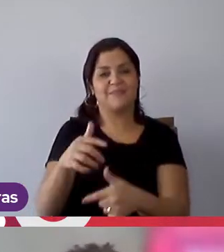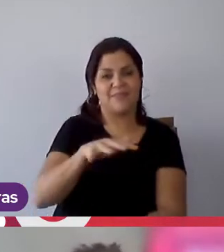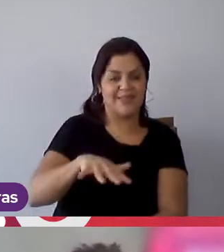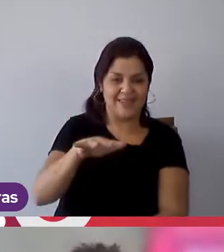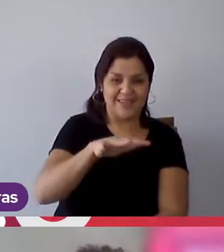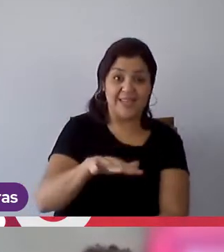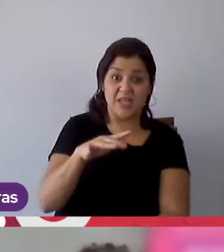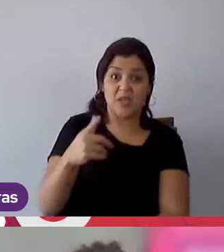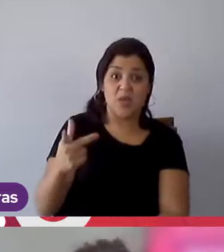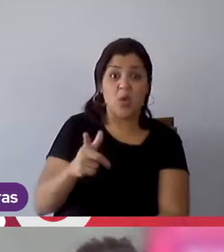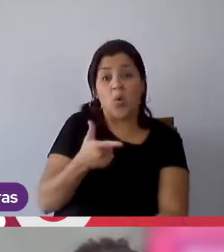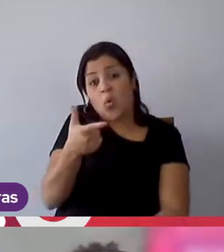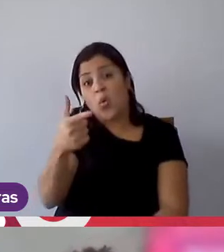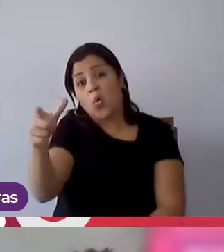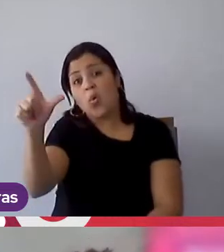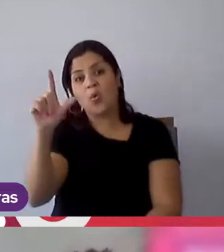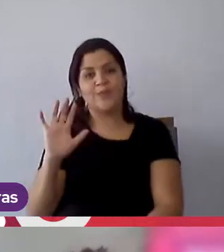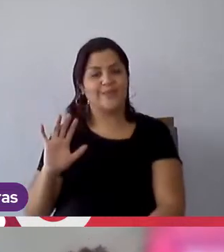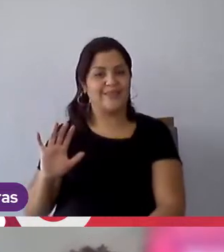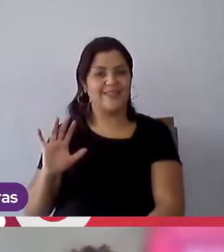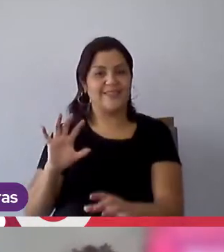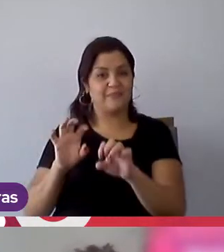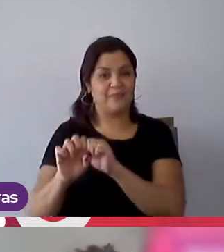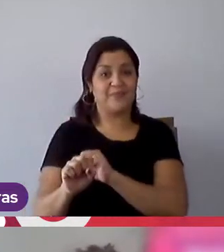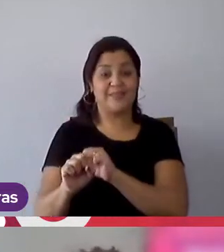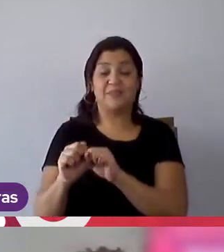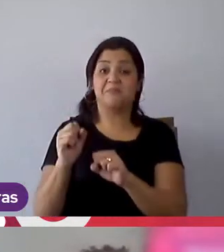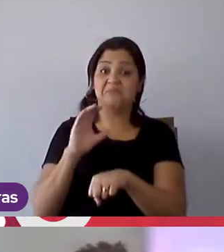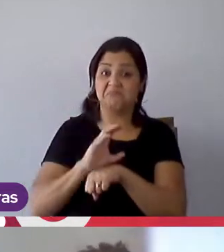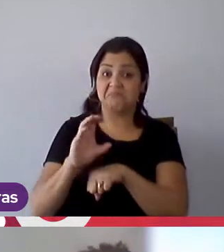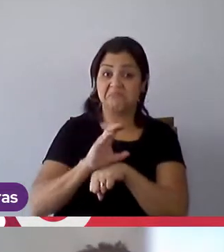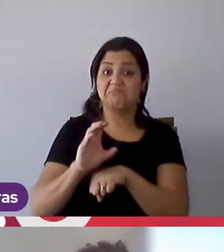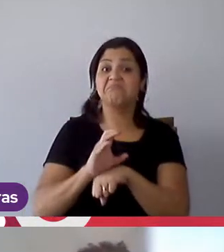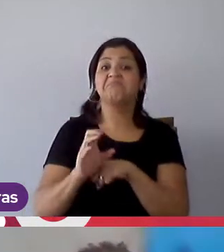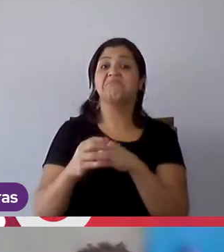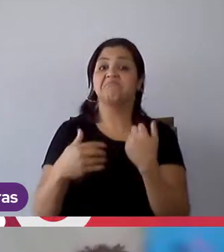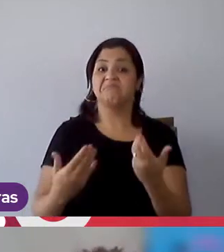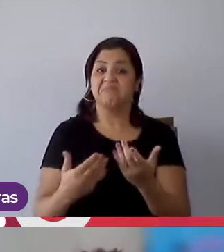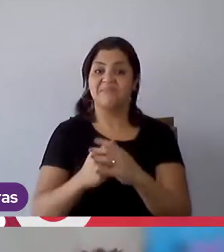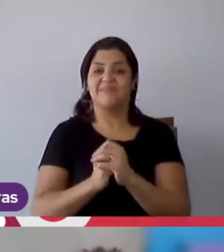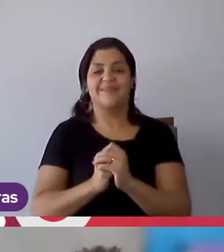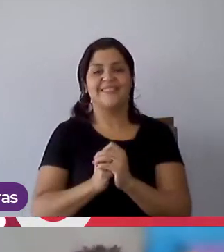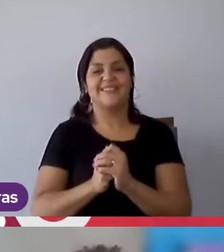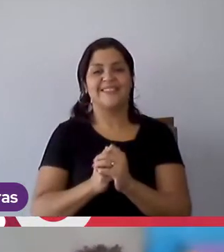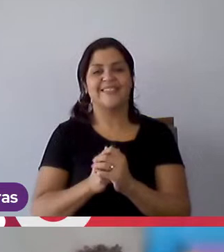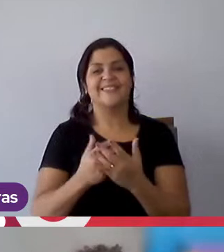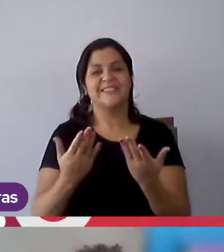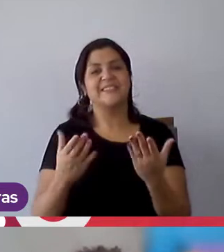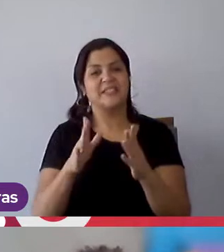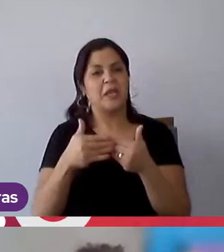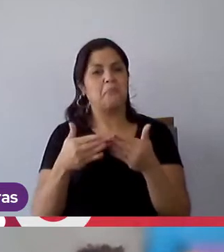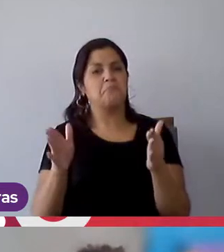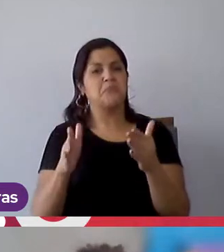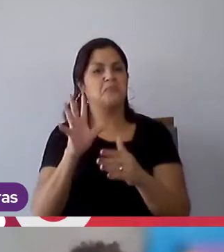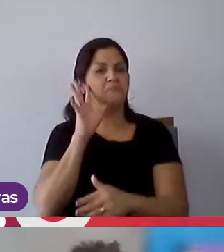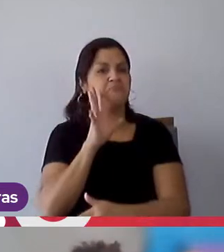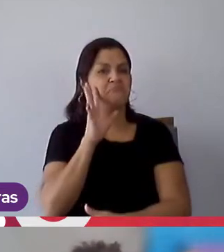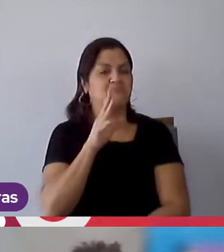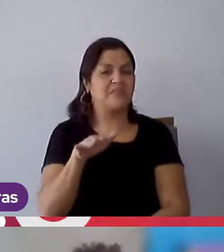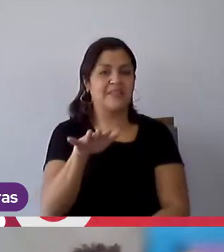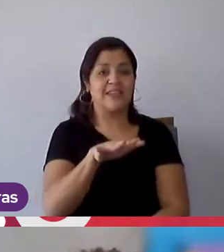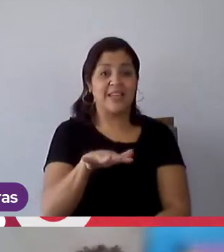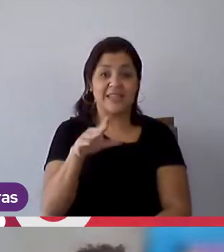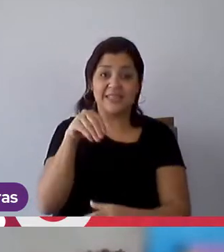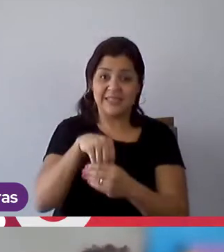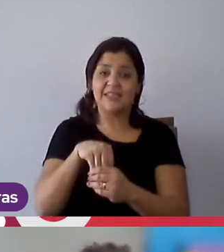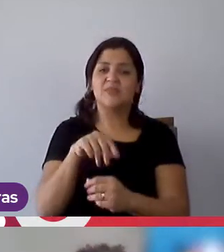oposta, né, aquilo que eles cursaram na faculdade então também essa abertura é muito legal de você aqui